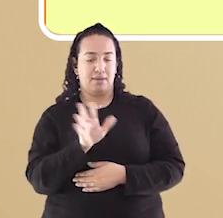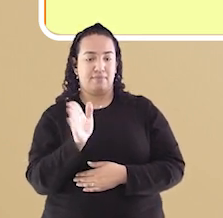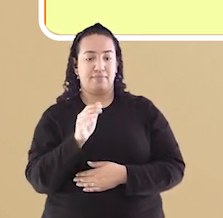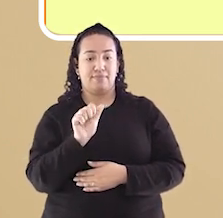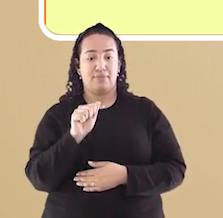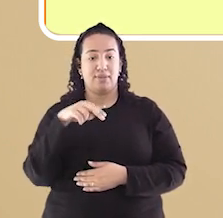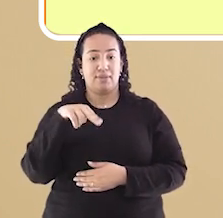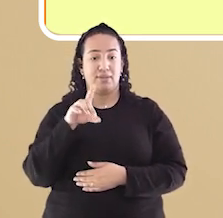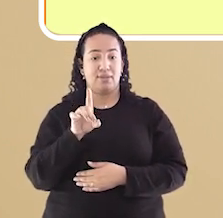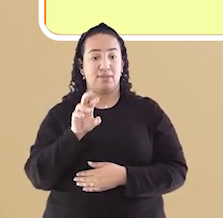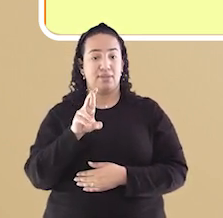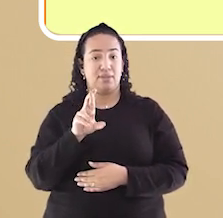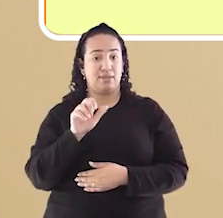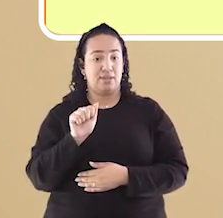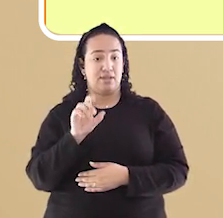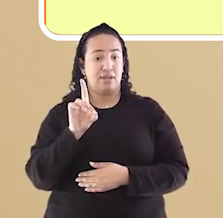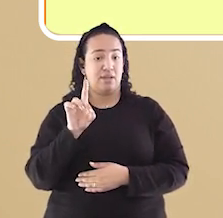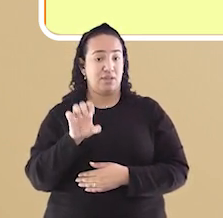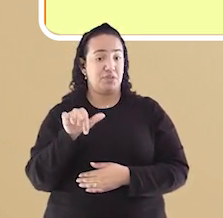o ano 1983.